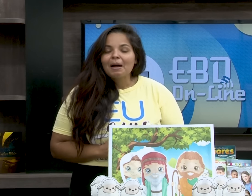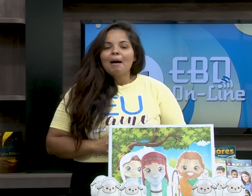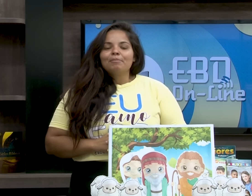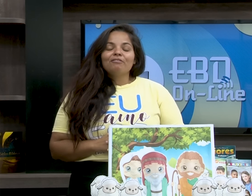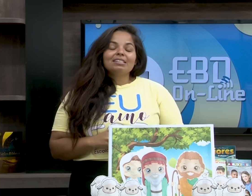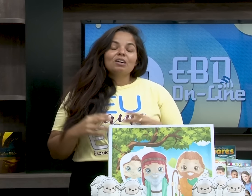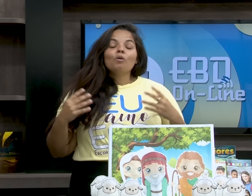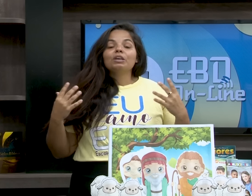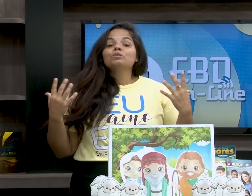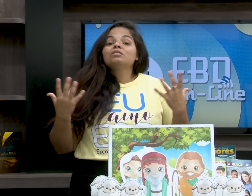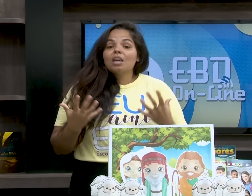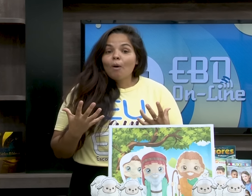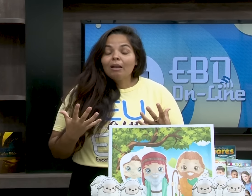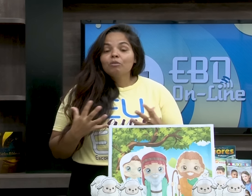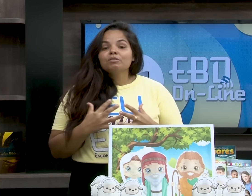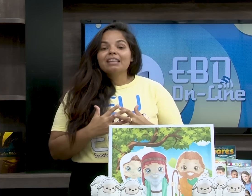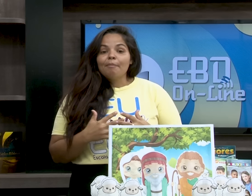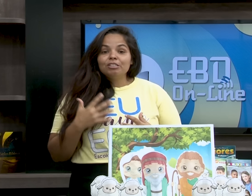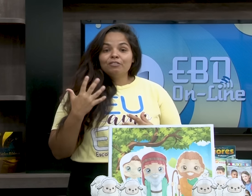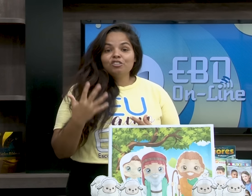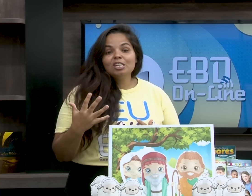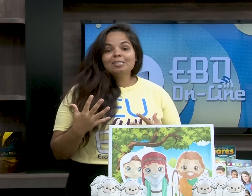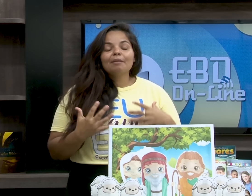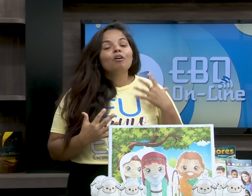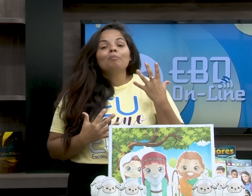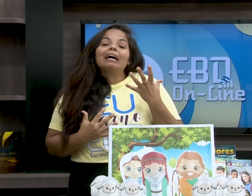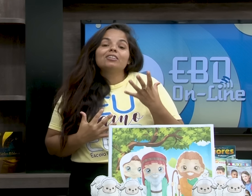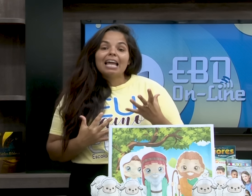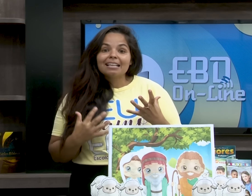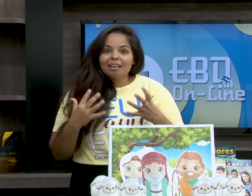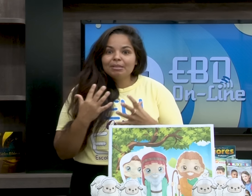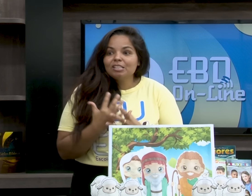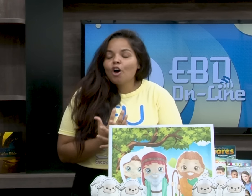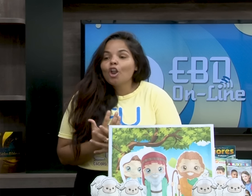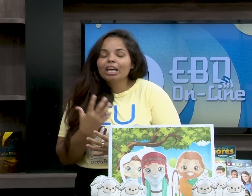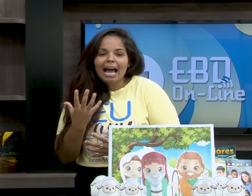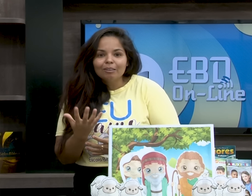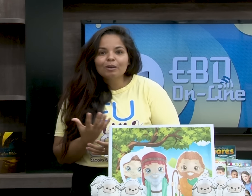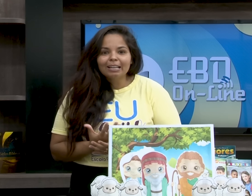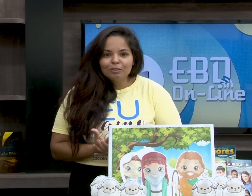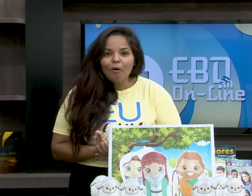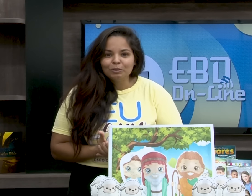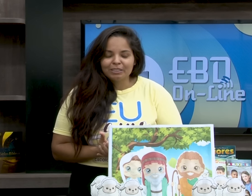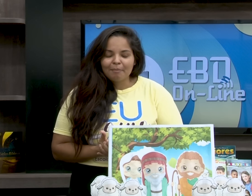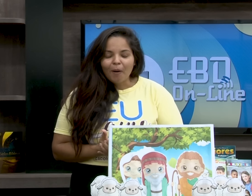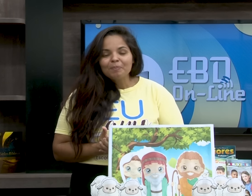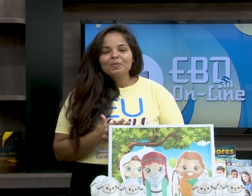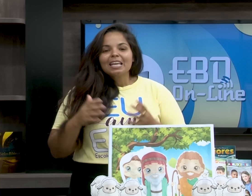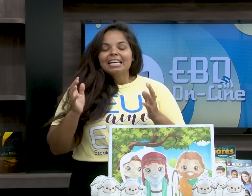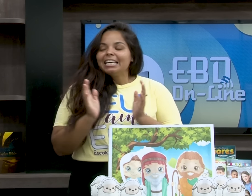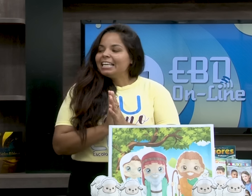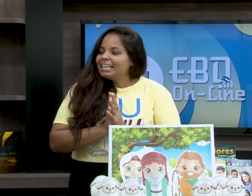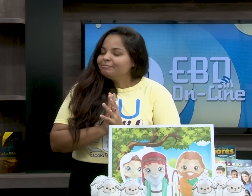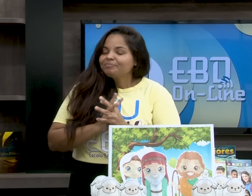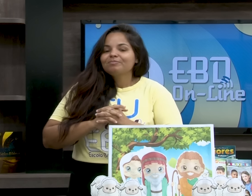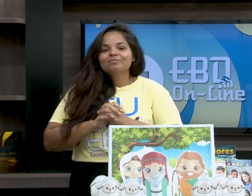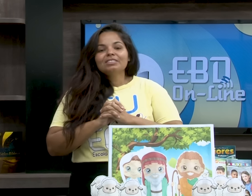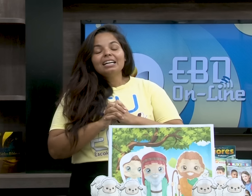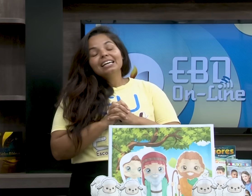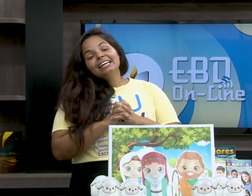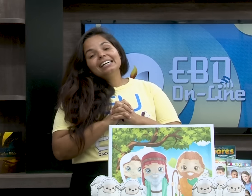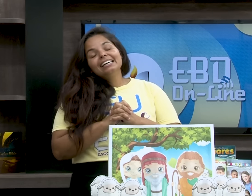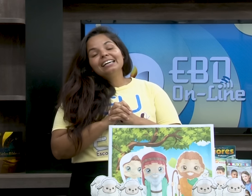isso pra fazer com que o seu aluno saiba dividir, saiba compartilhar, saiba se colocar no lugar do outro, tá bom? E